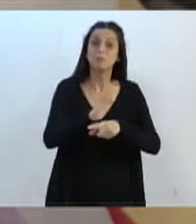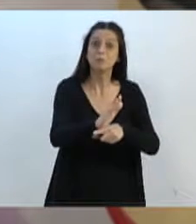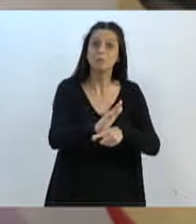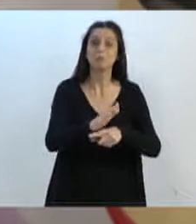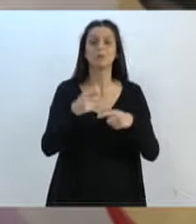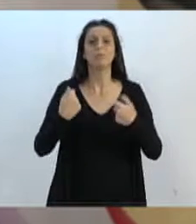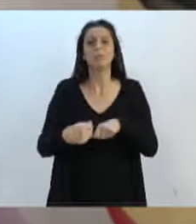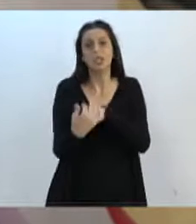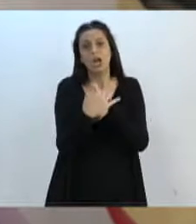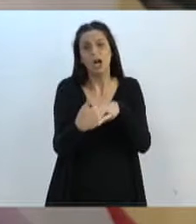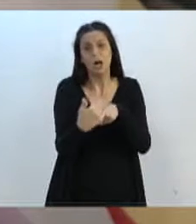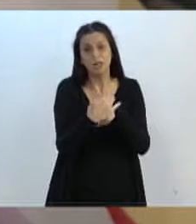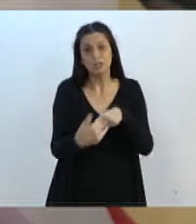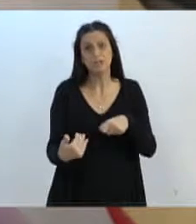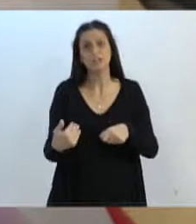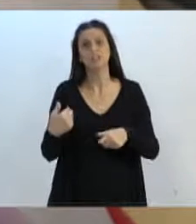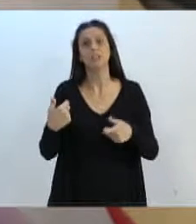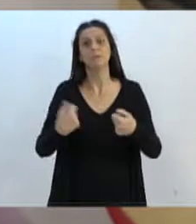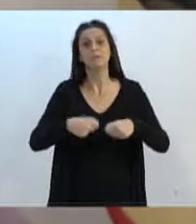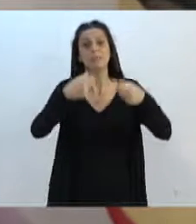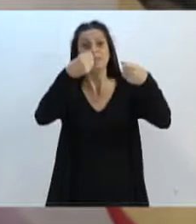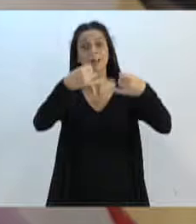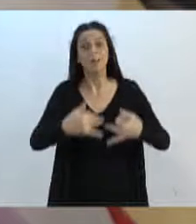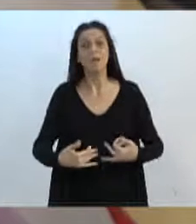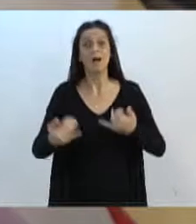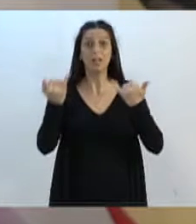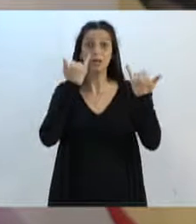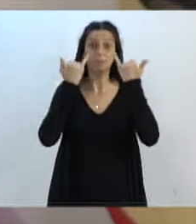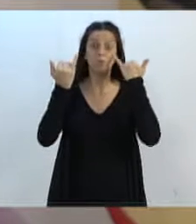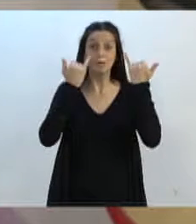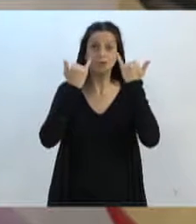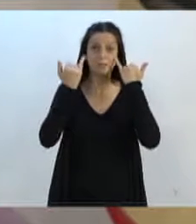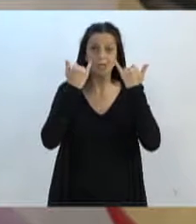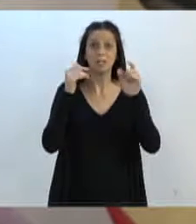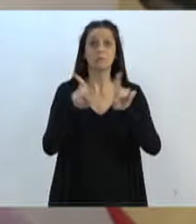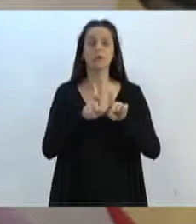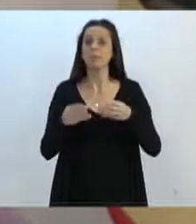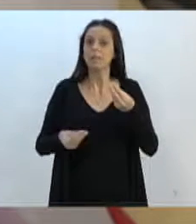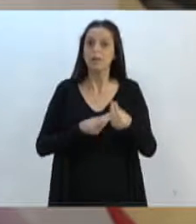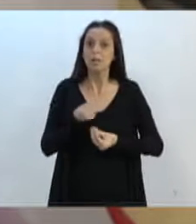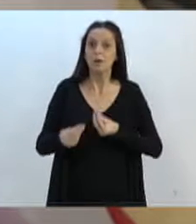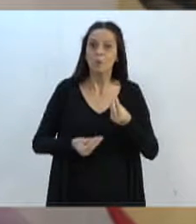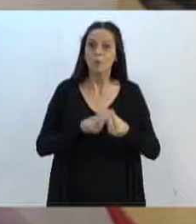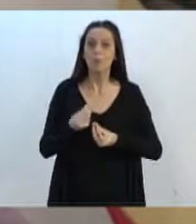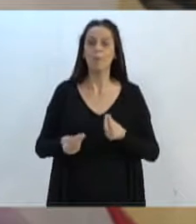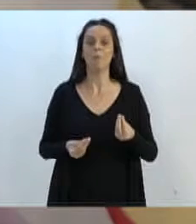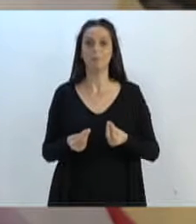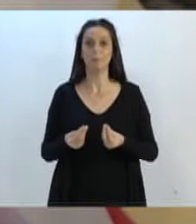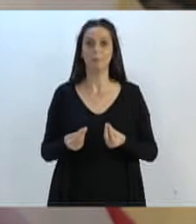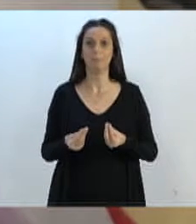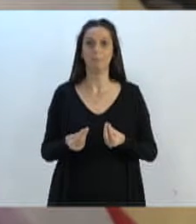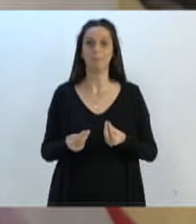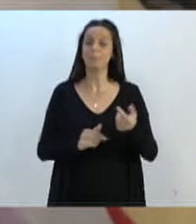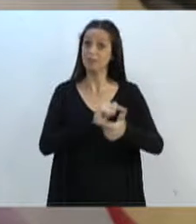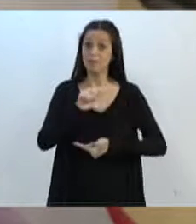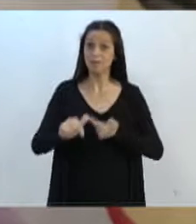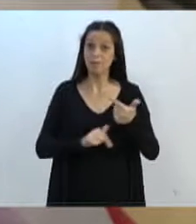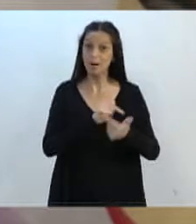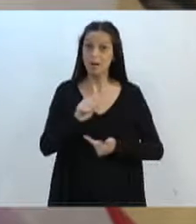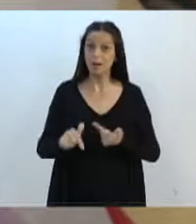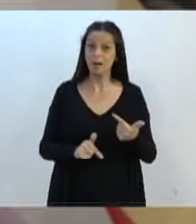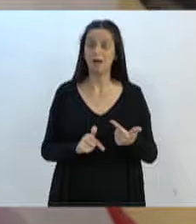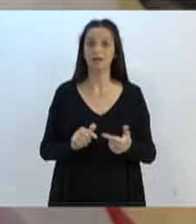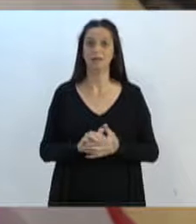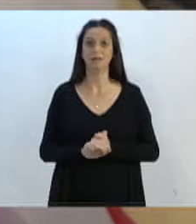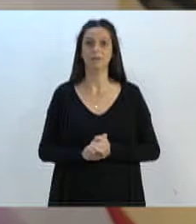precisam do carinho e das explicações e as informações de como poder trabalhar de uma